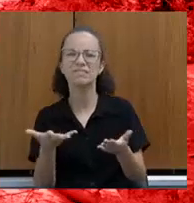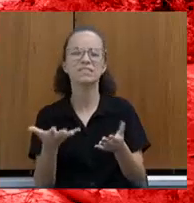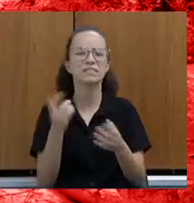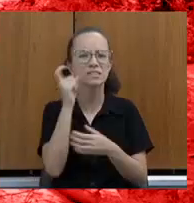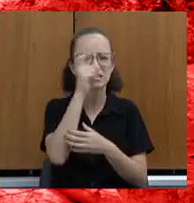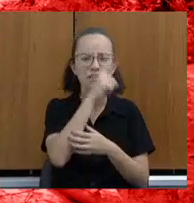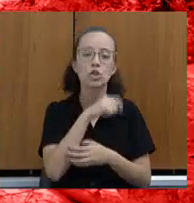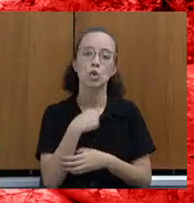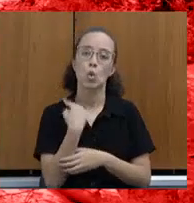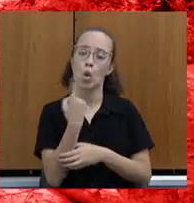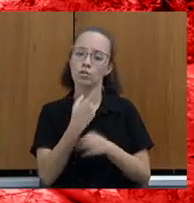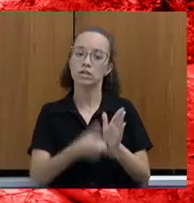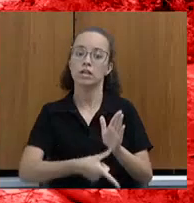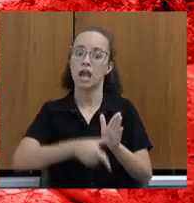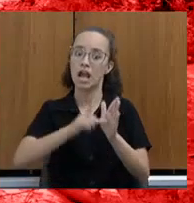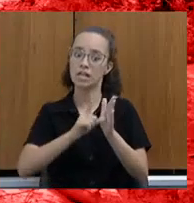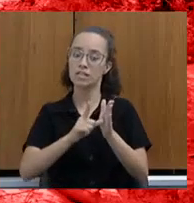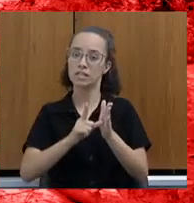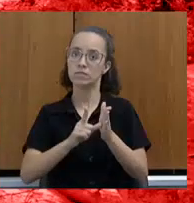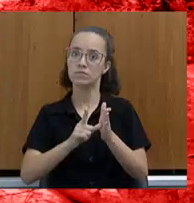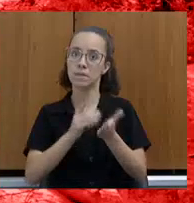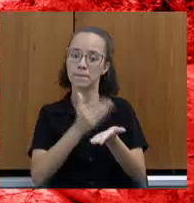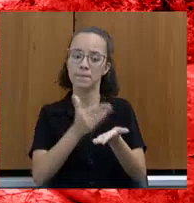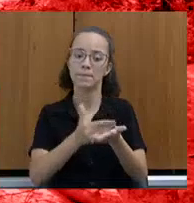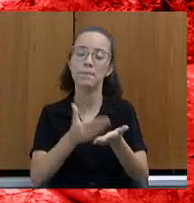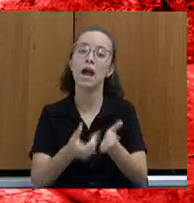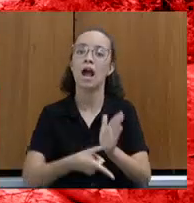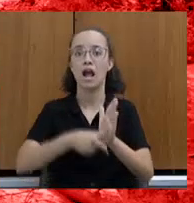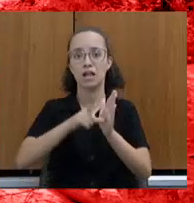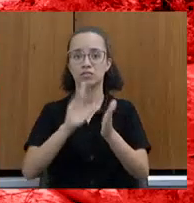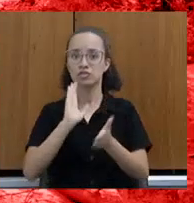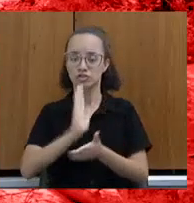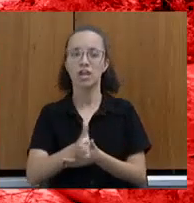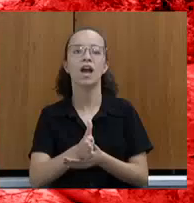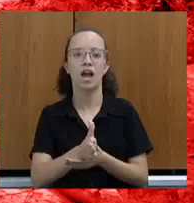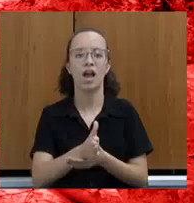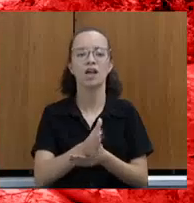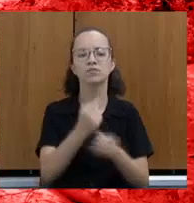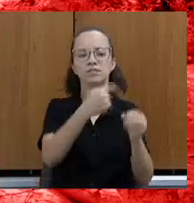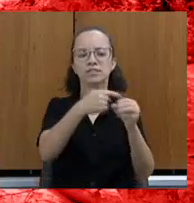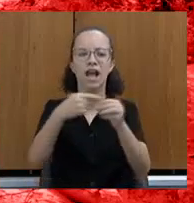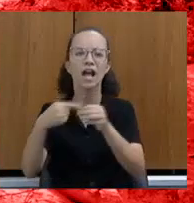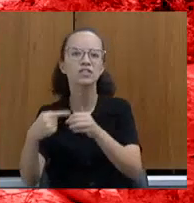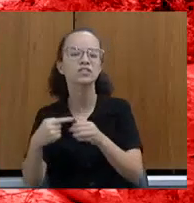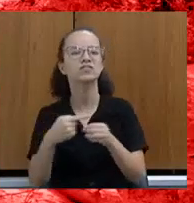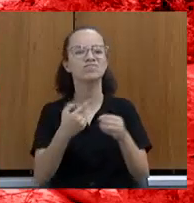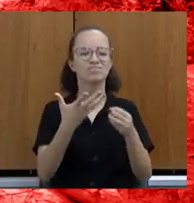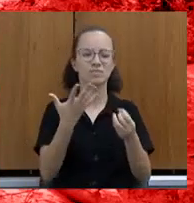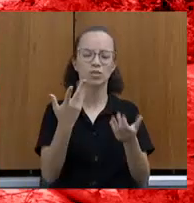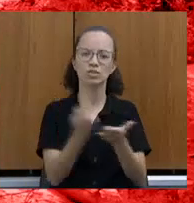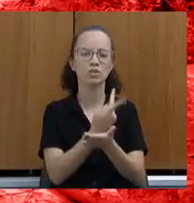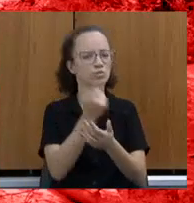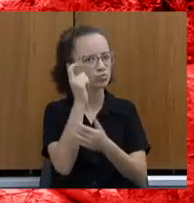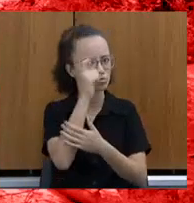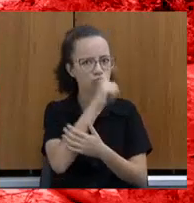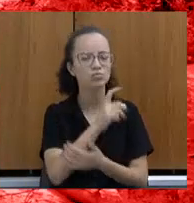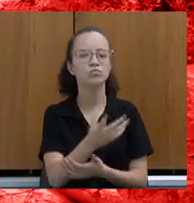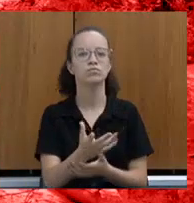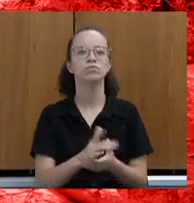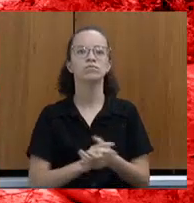antecipamos as parcelas, todos que nos estiverem em estado de calamidade, só nos solicitar, mas já está isso meio